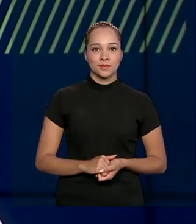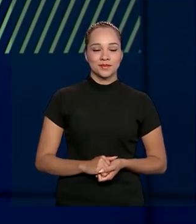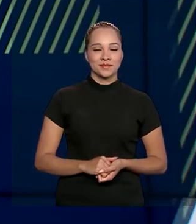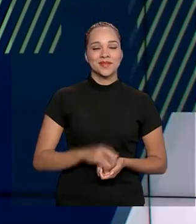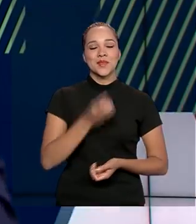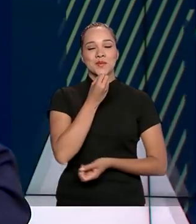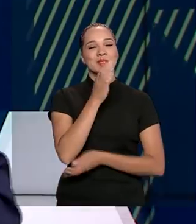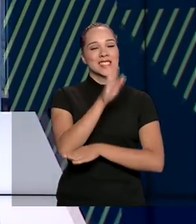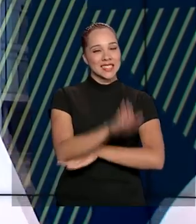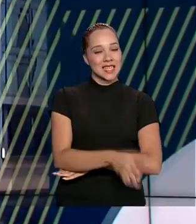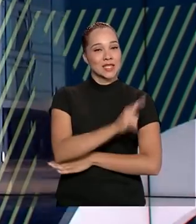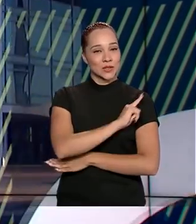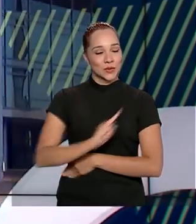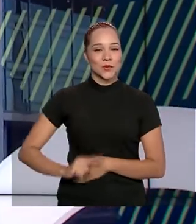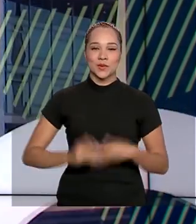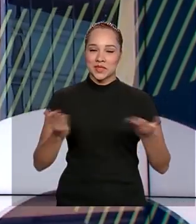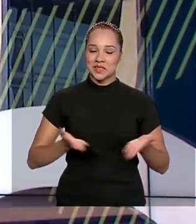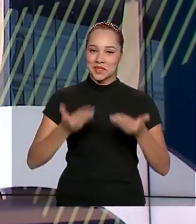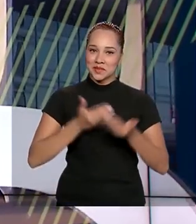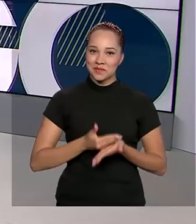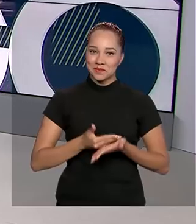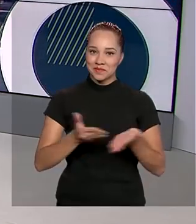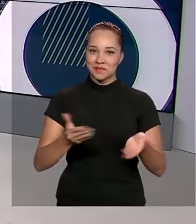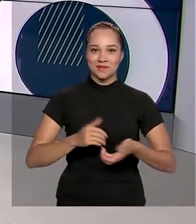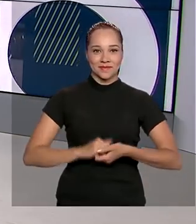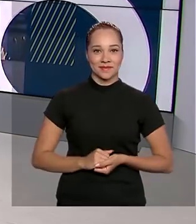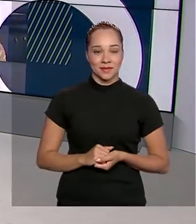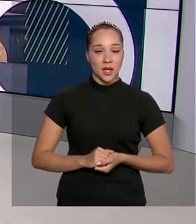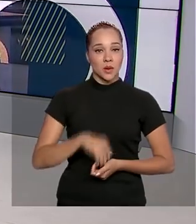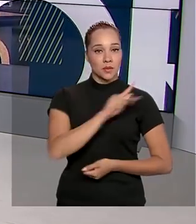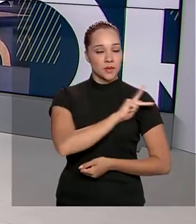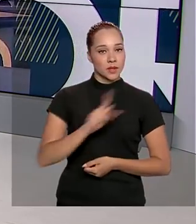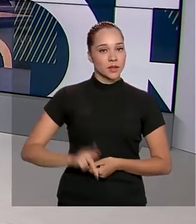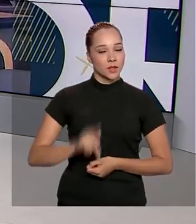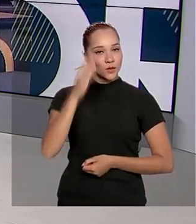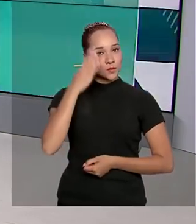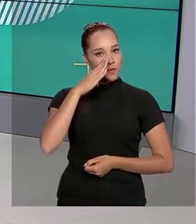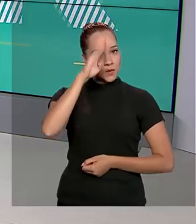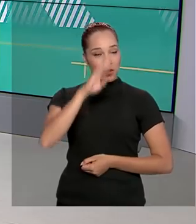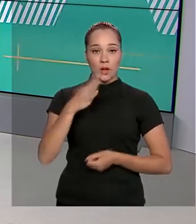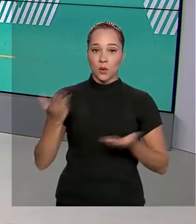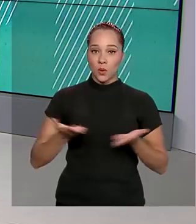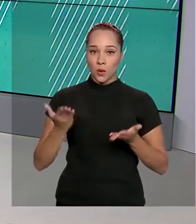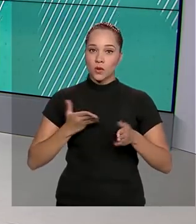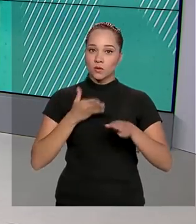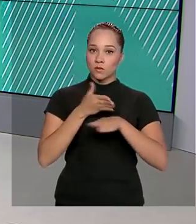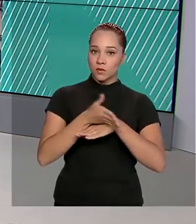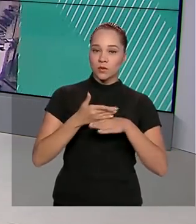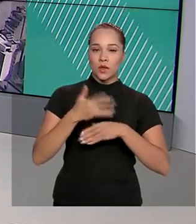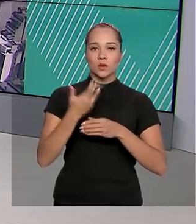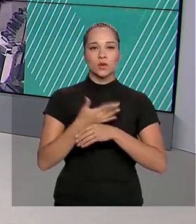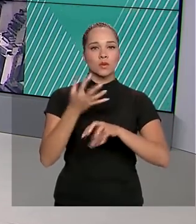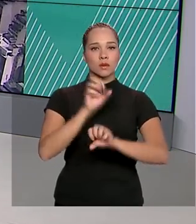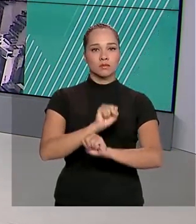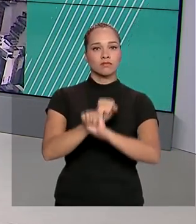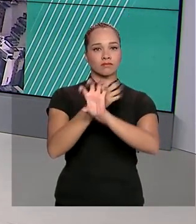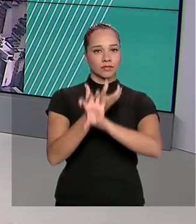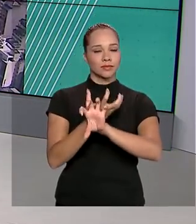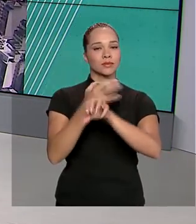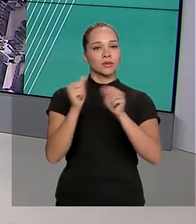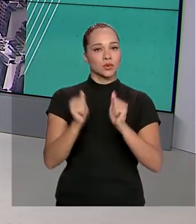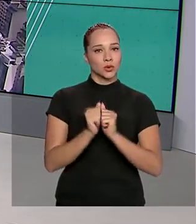Boa tarde, governo agora já está no ar. O presidente Jair Bolsonaro participou hoje de uma videoconferência com